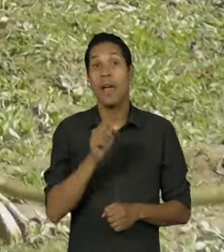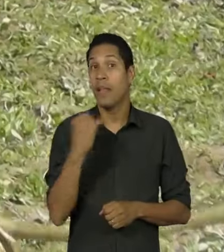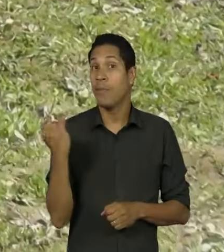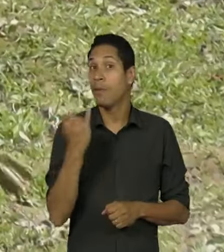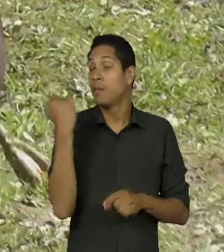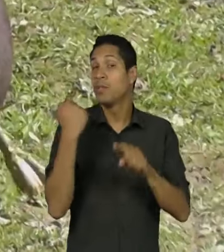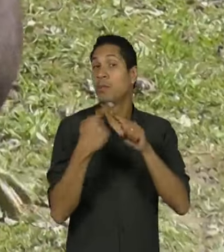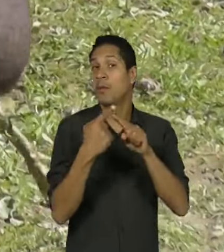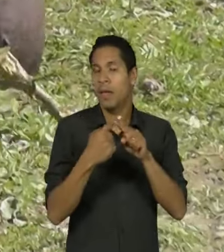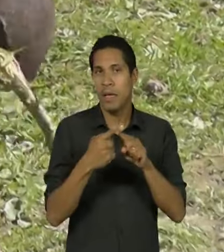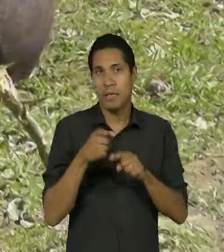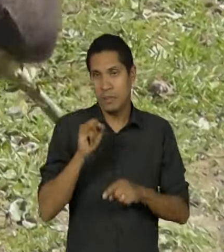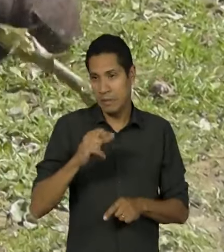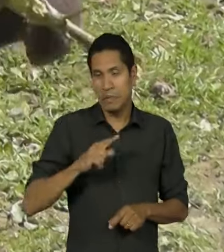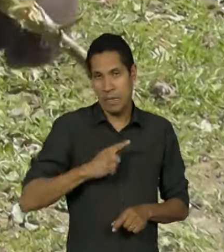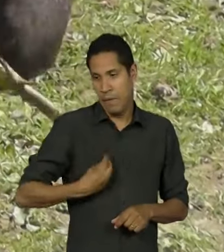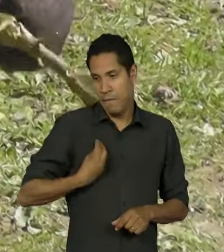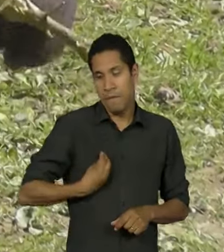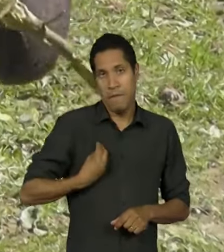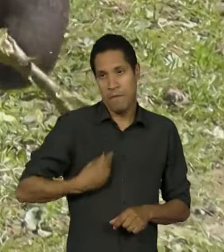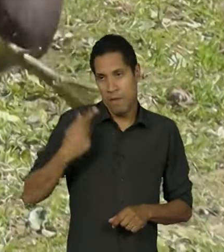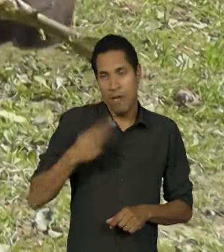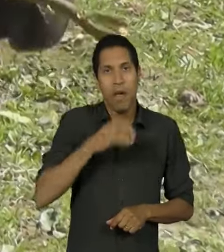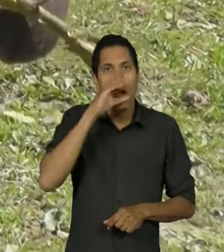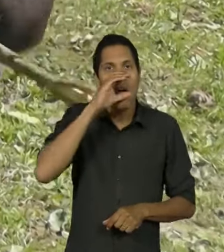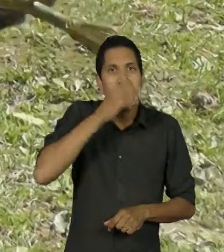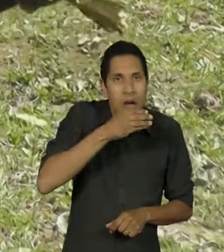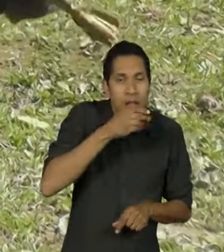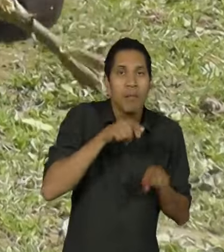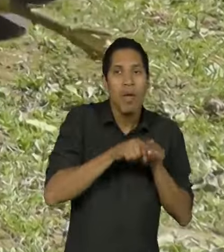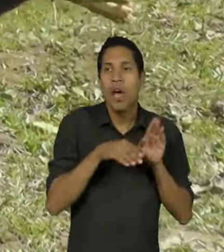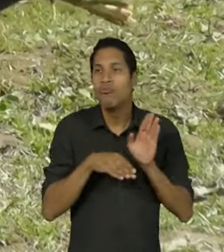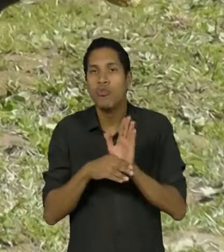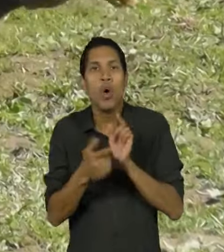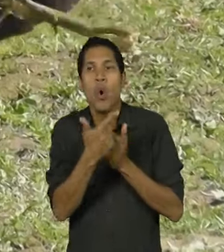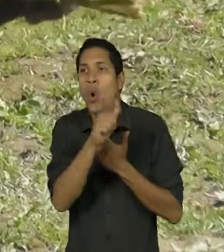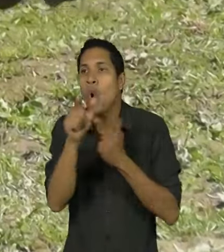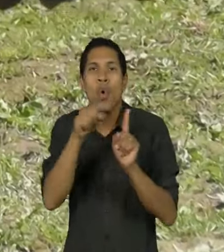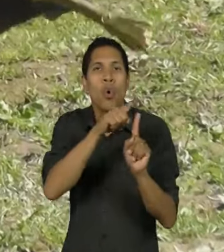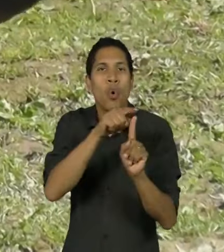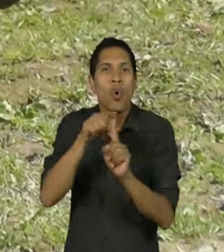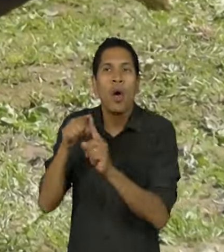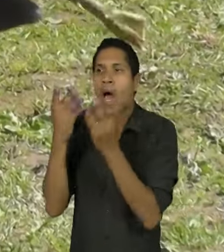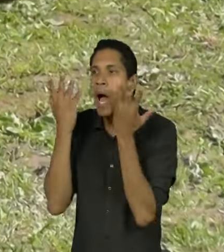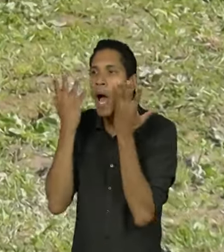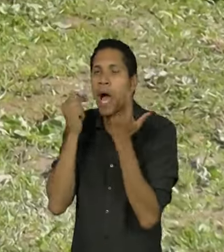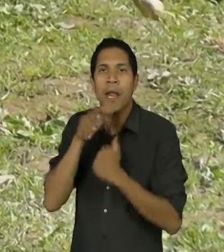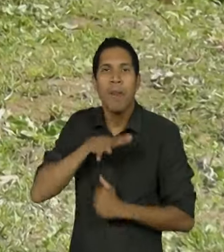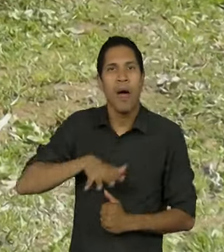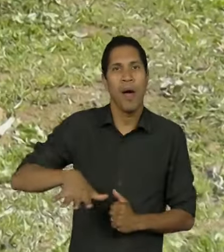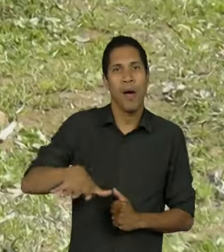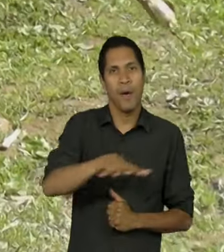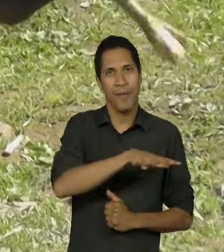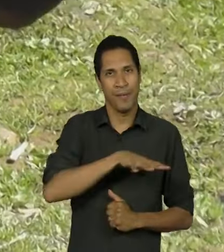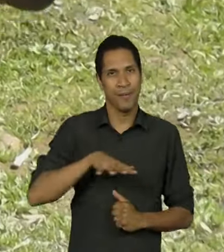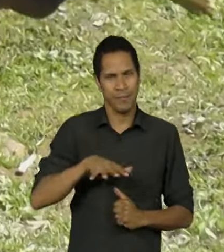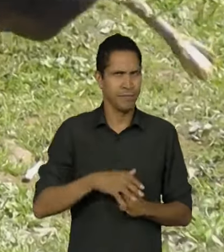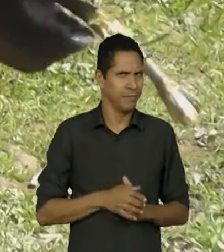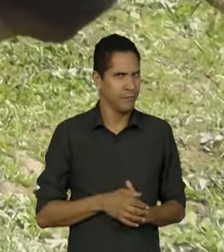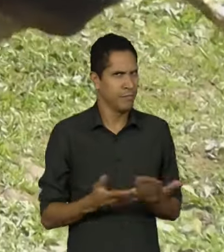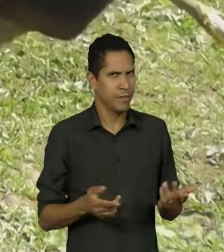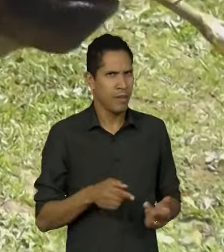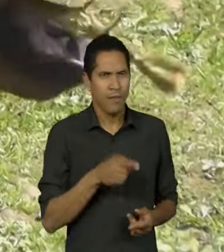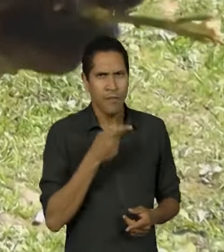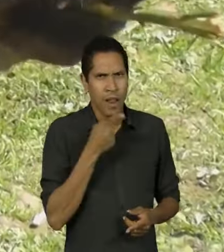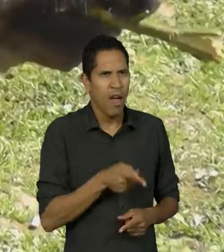porque a presença dela garante a existência de outras espécies no mesmo ambiente natural Chamar alguém de anta